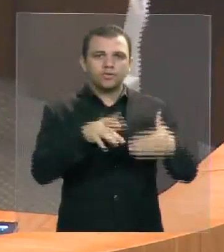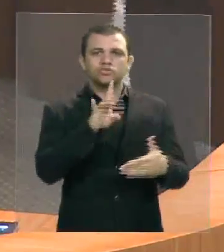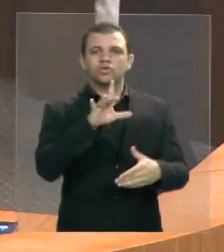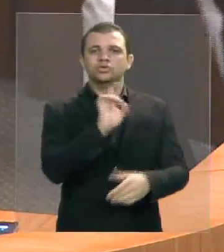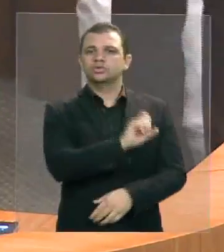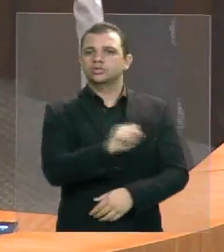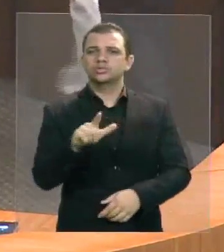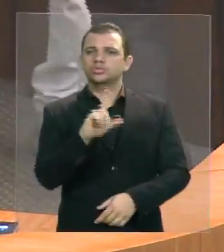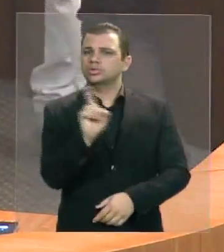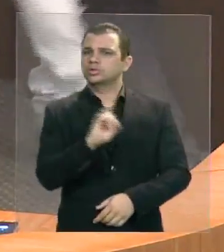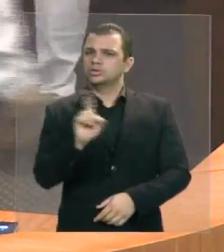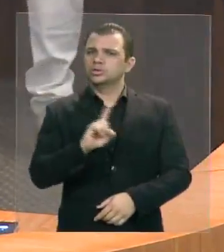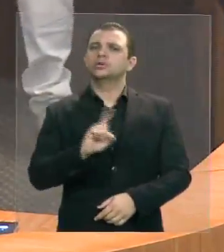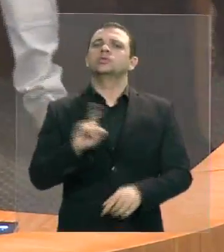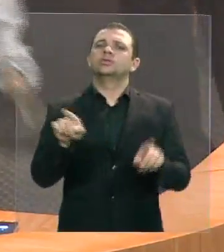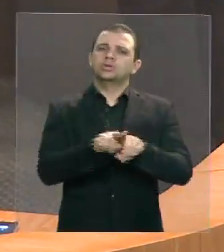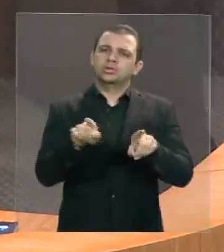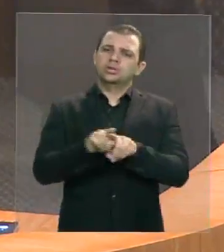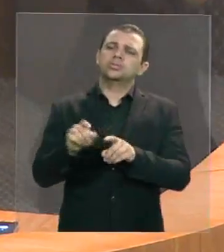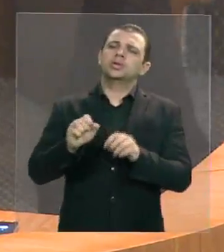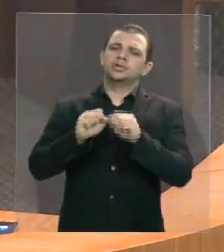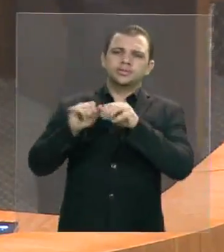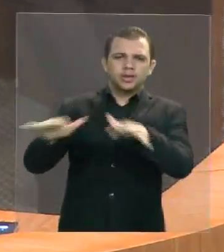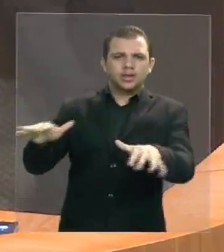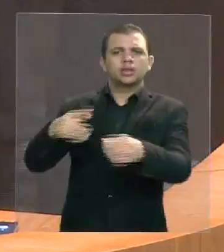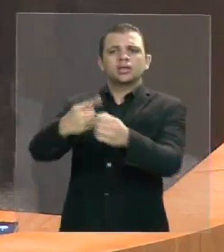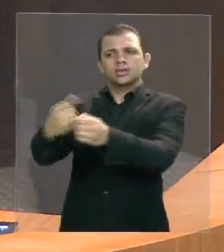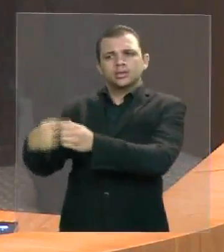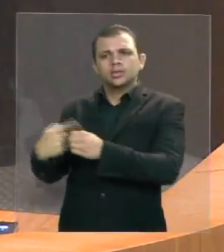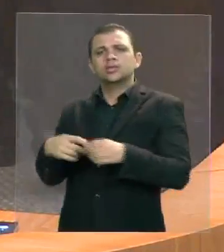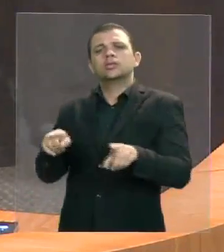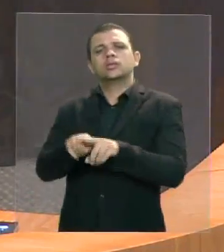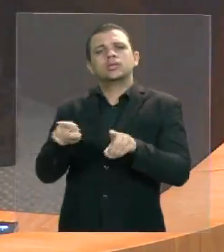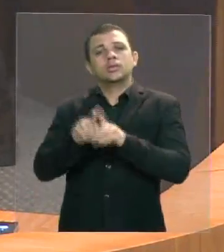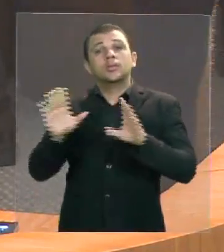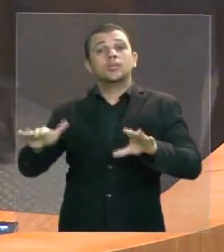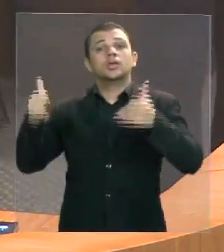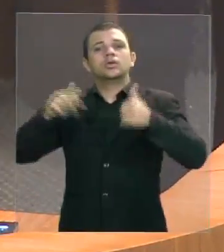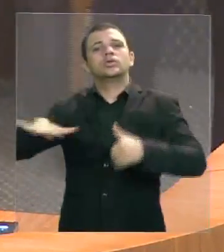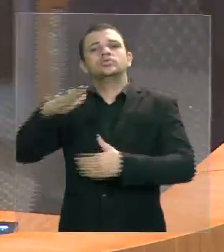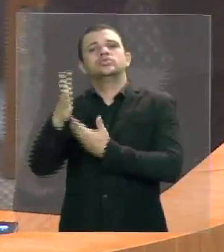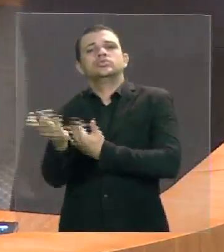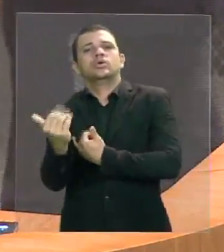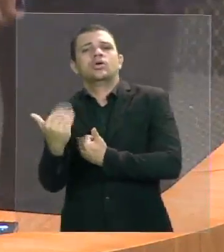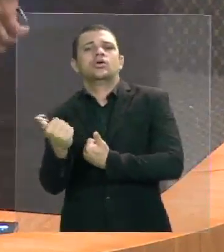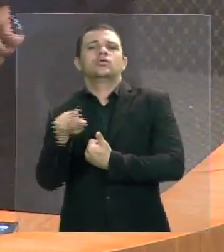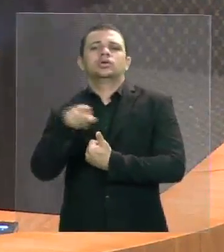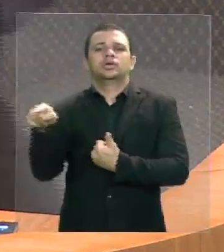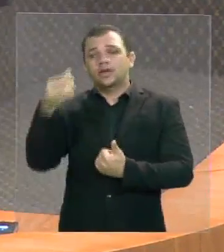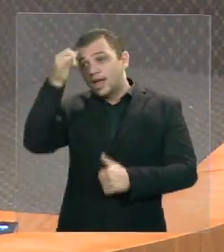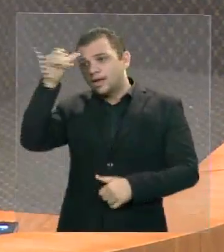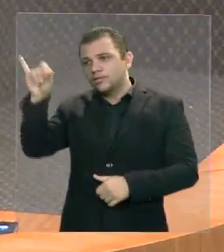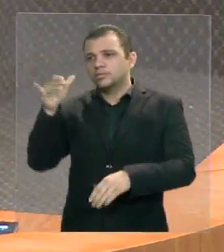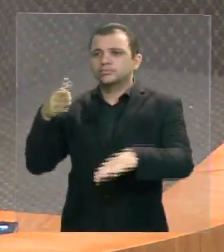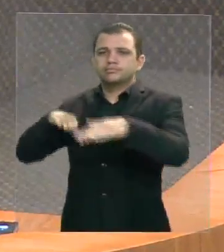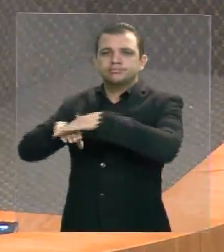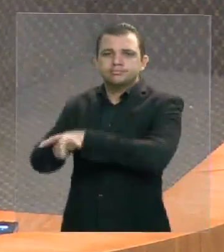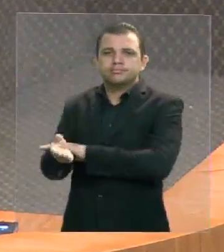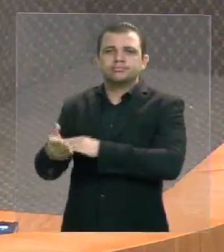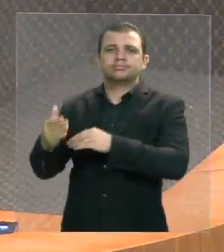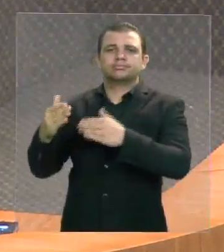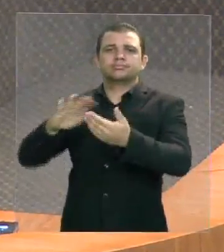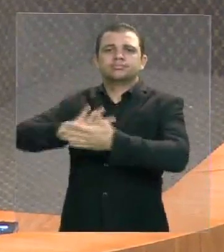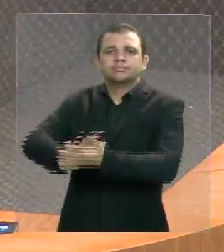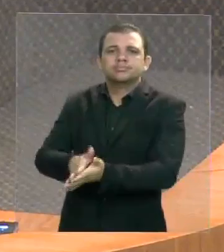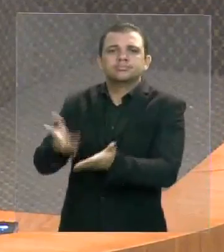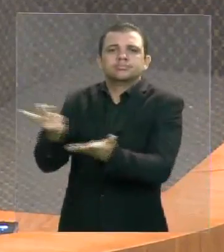excluída de volta à sociedade para que ele não se profissionalize no mundo do crime e que tenhamos assim uma sociedade com muito mais direitos